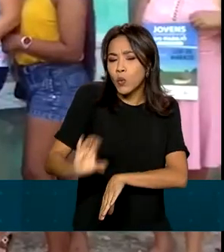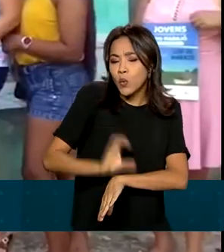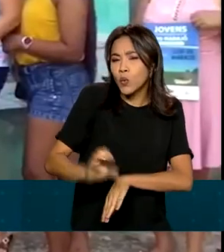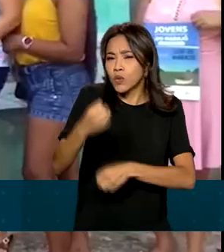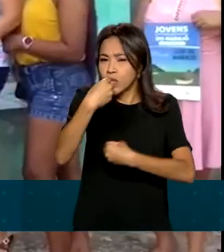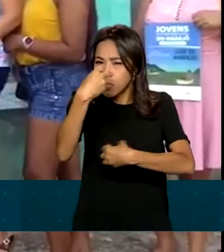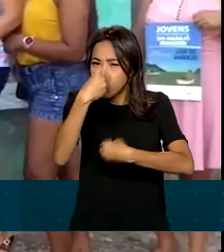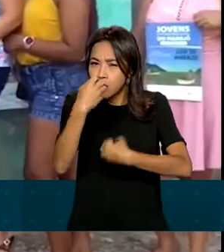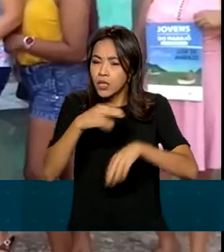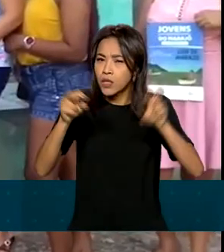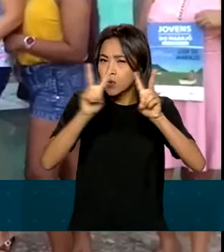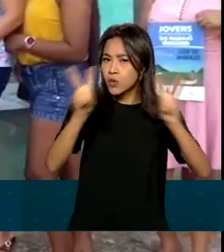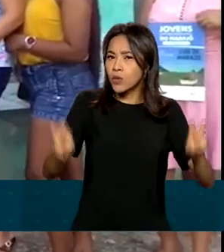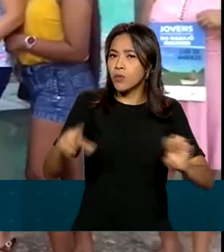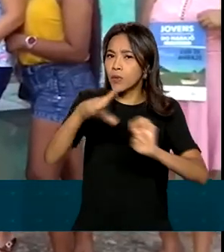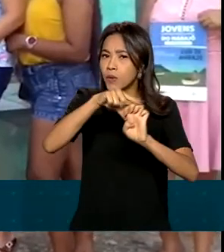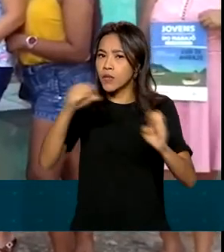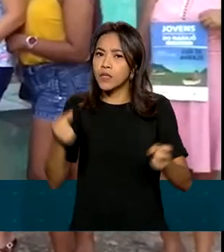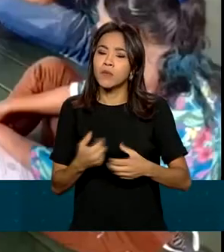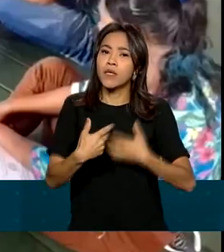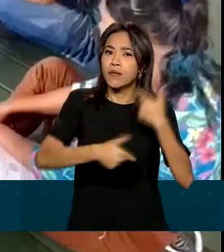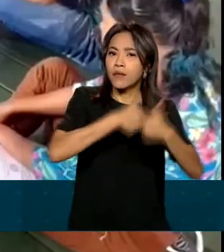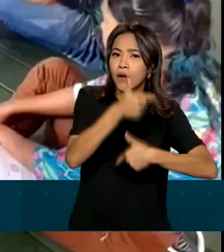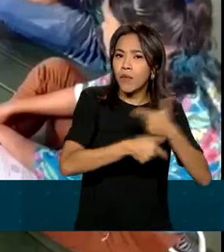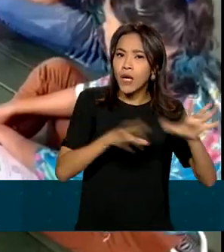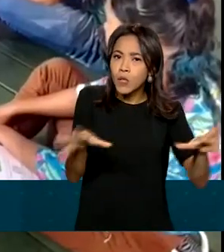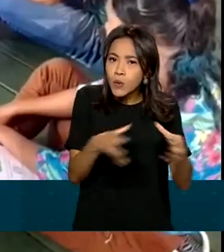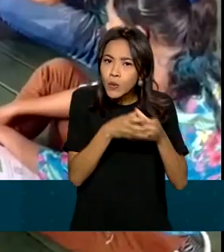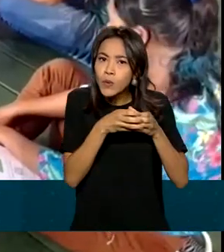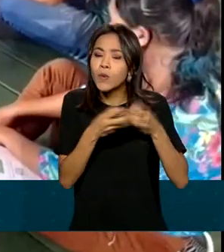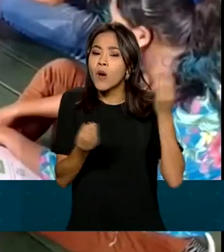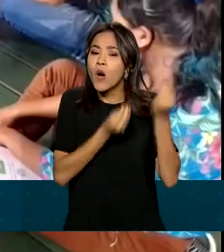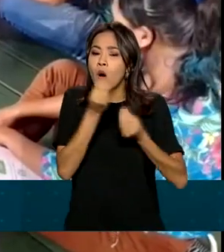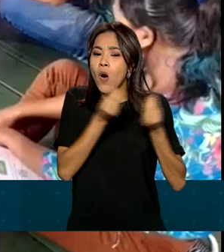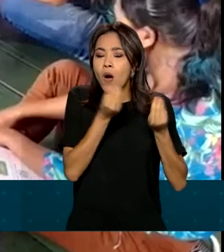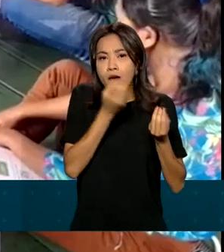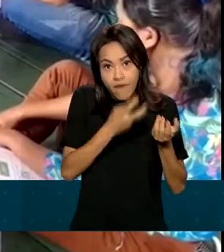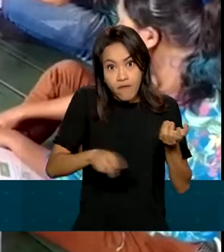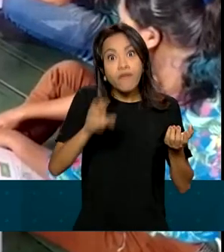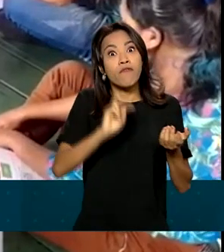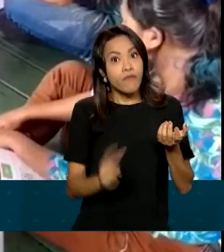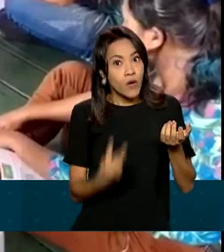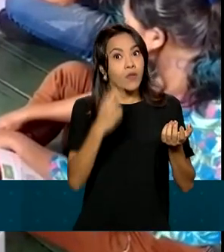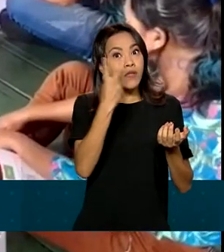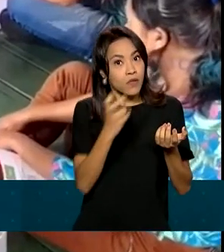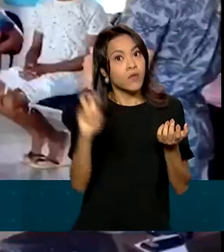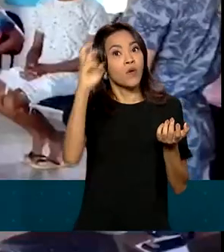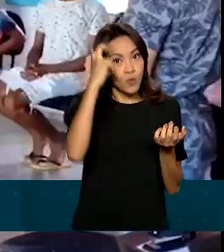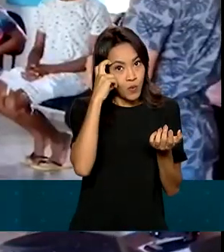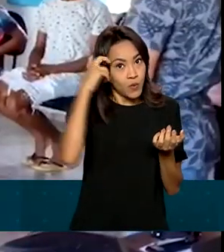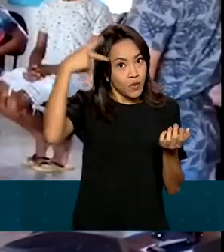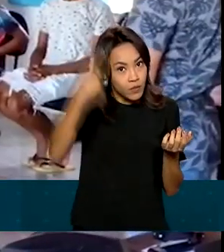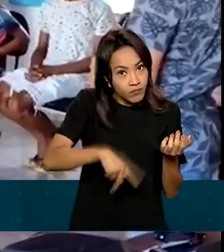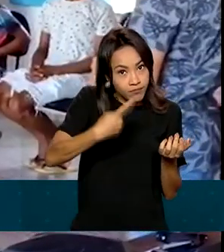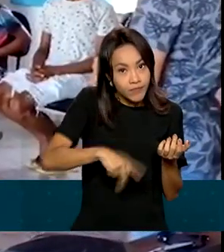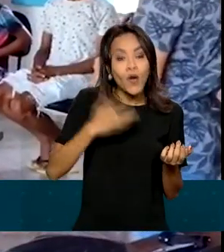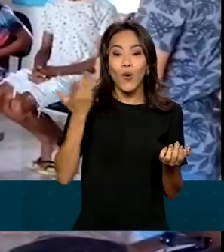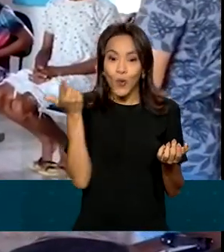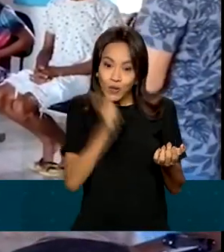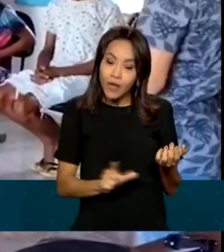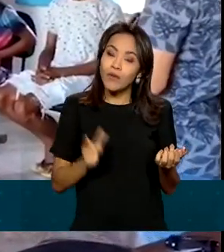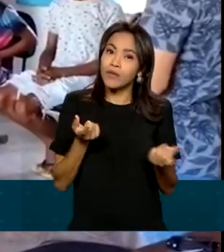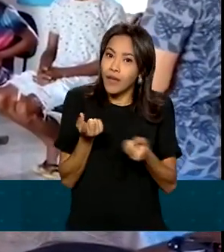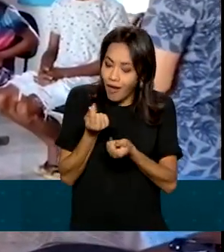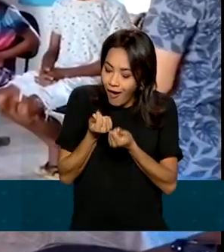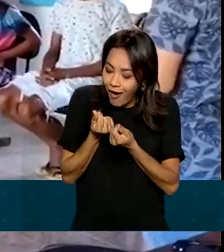empreendedorismo solidário, trabalho em equipe e valorização da cultura local. Hoje, ela já consegue contabilizar os ganhos